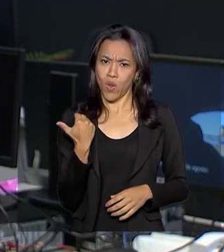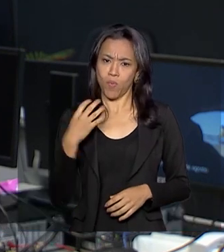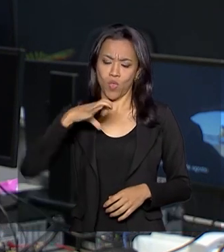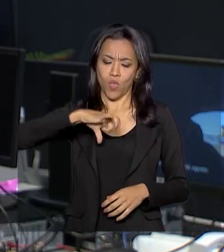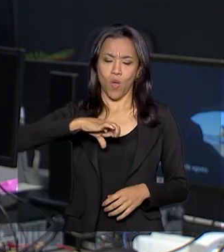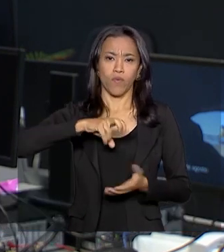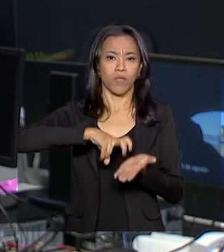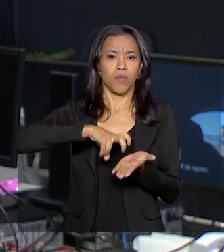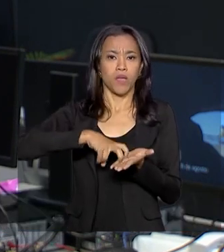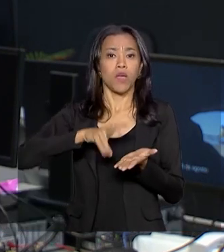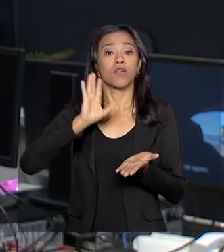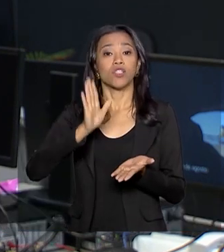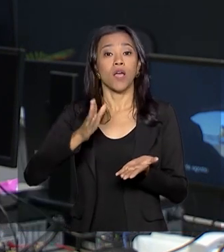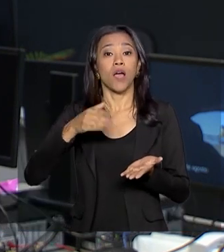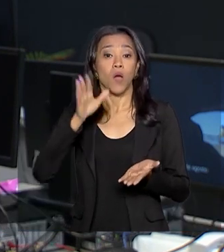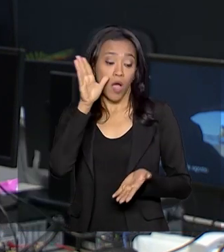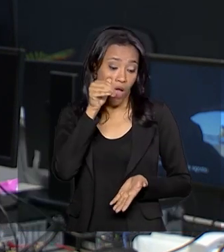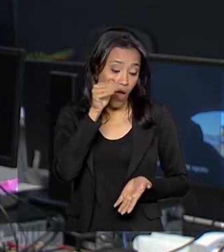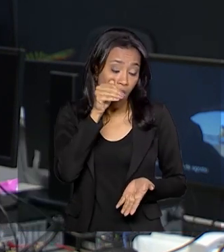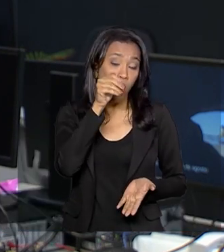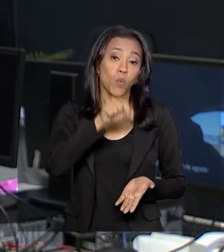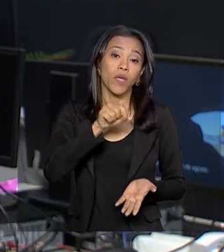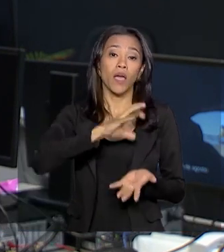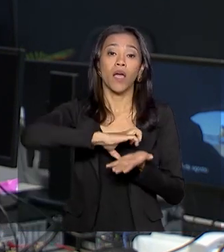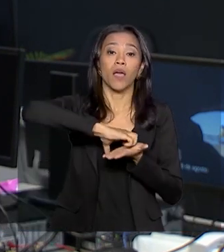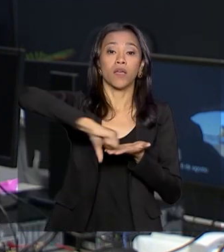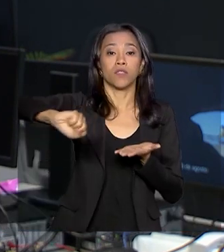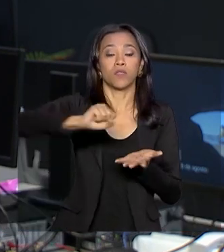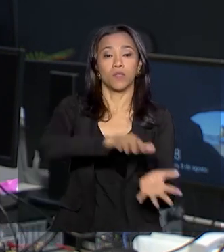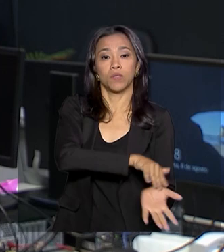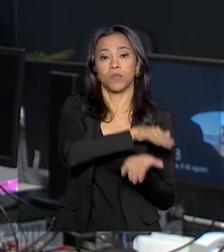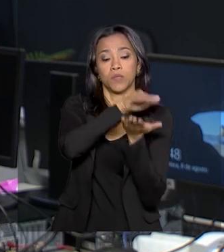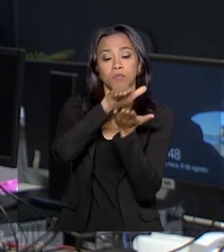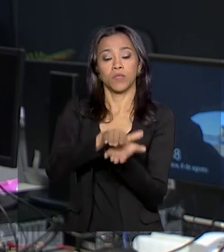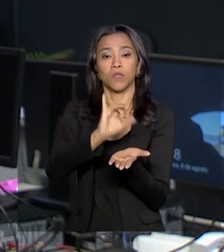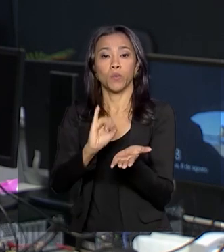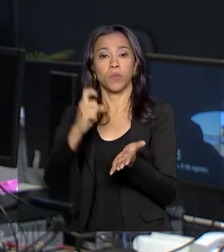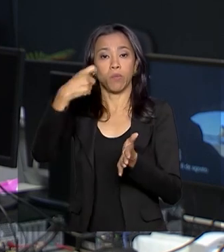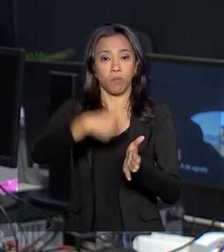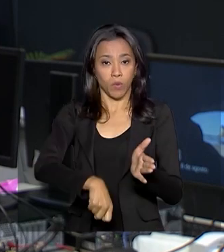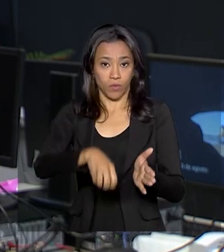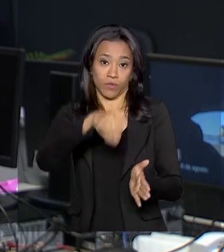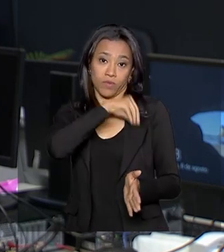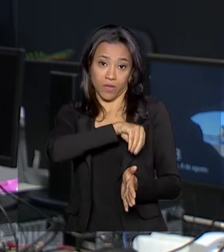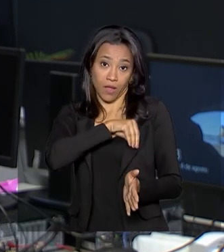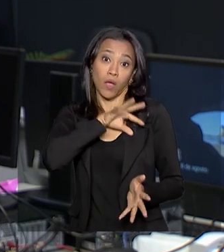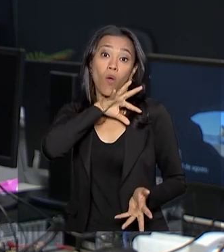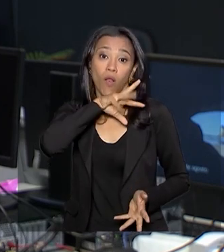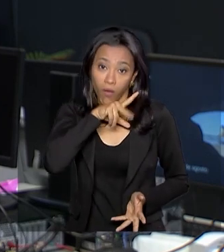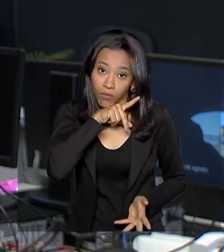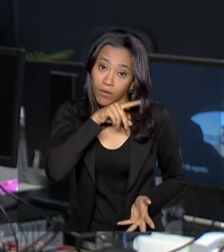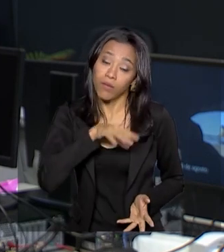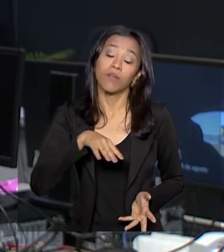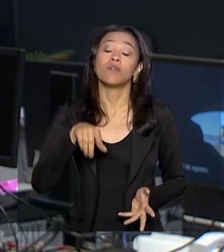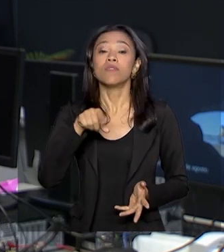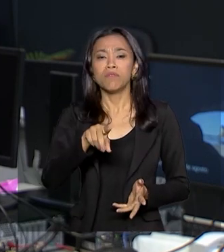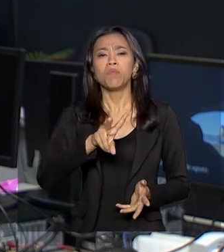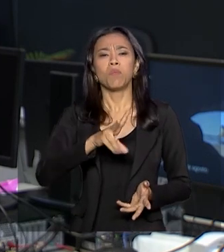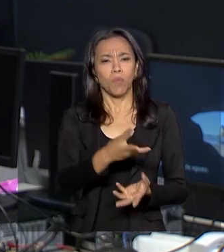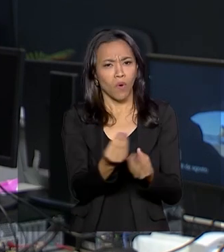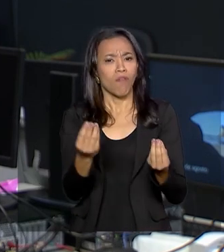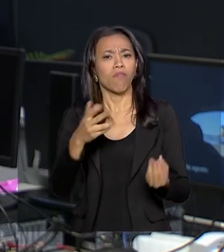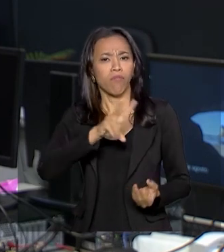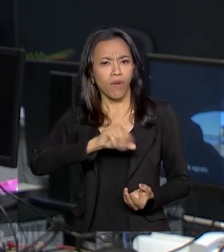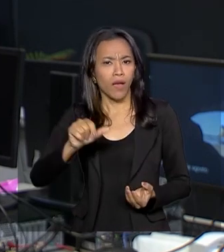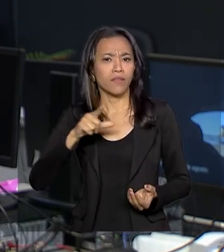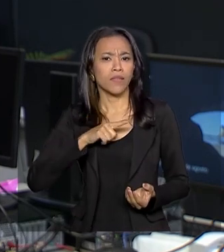consulta do terceiro lote de restituição do imposto de renda. Quase 3 milhões de contribuintes serão contemplados nesta etapa,